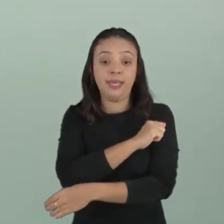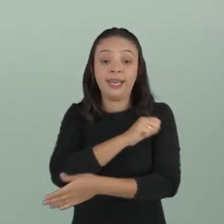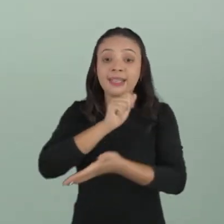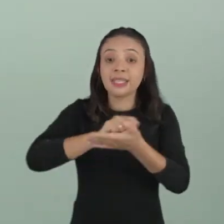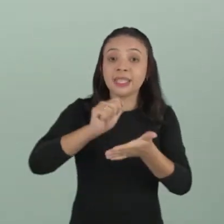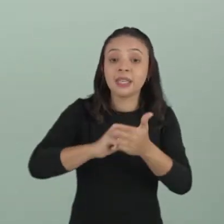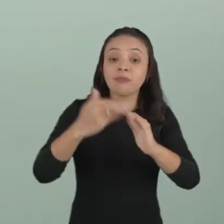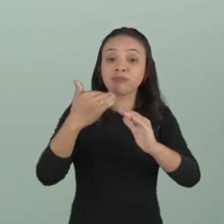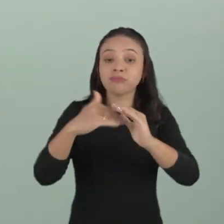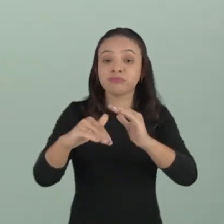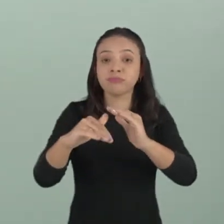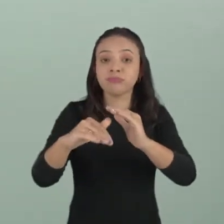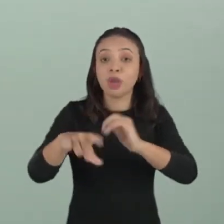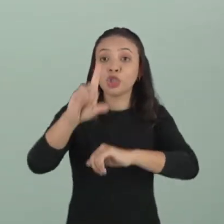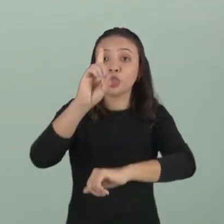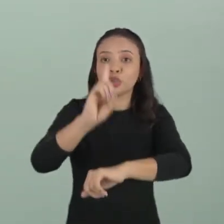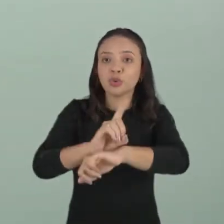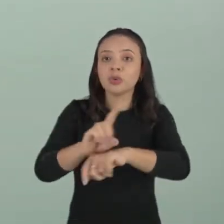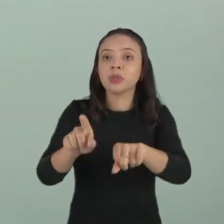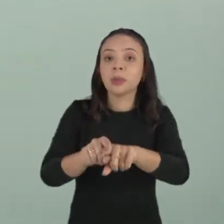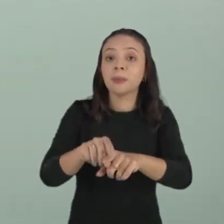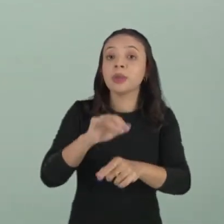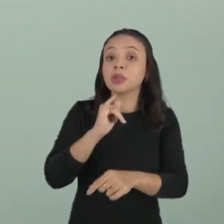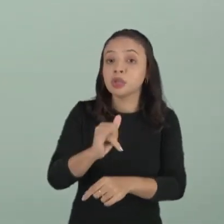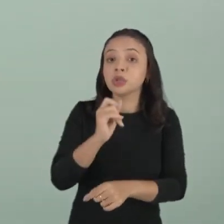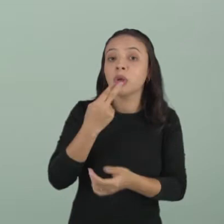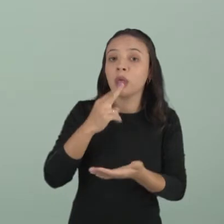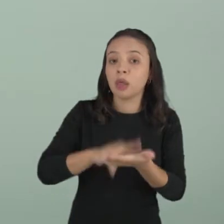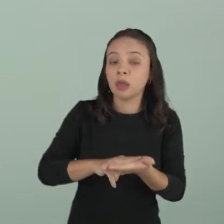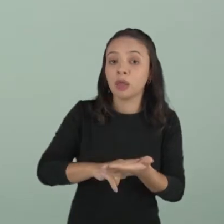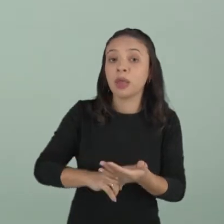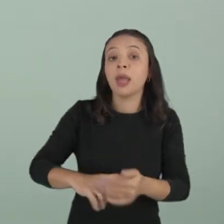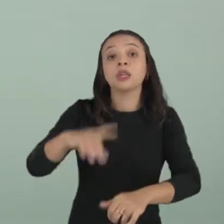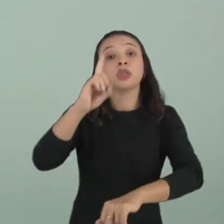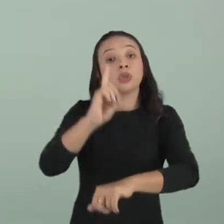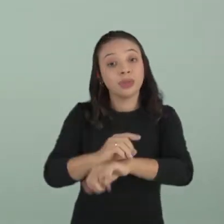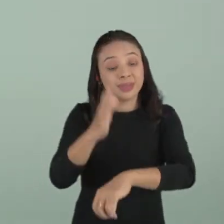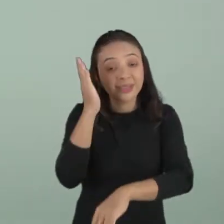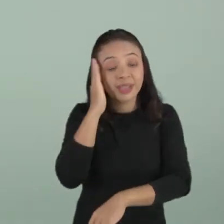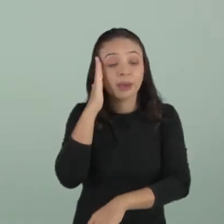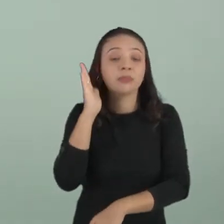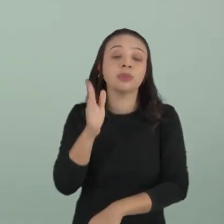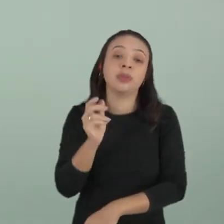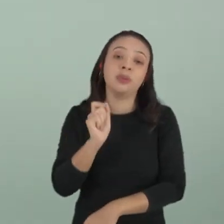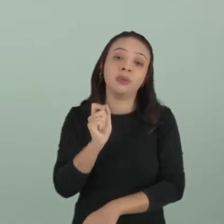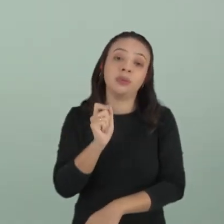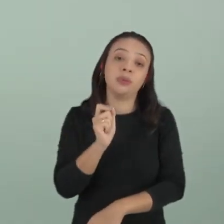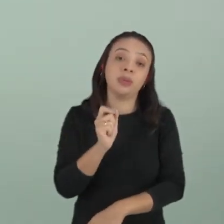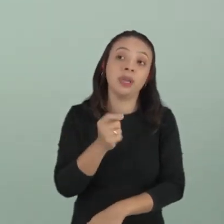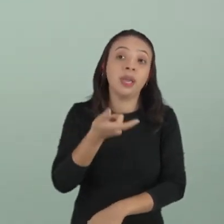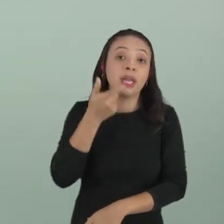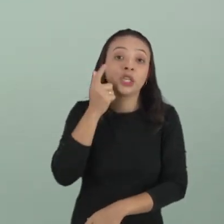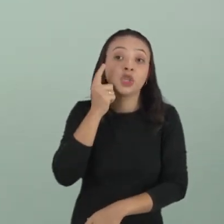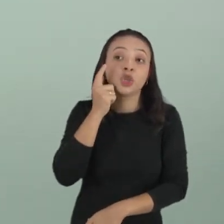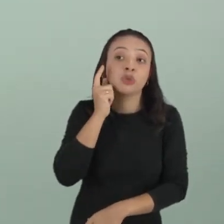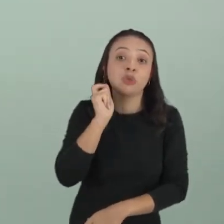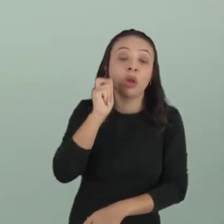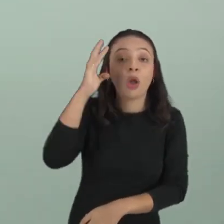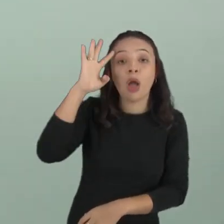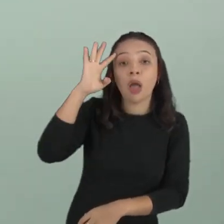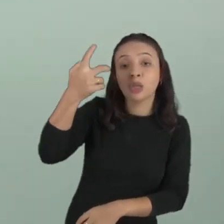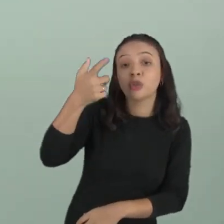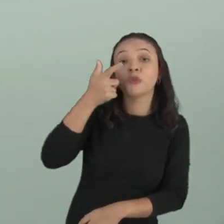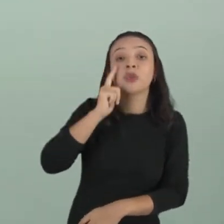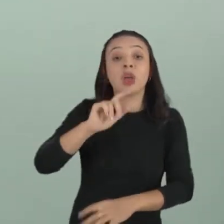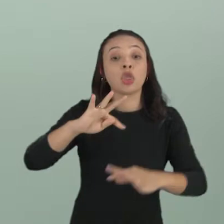para a diretora. E ela diz na carta que a diretora sabe que não é competência da diretora solucionar totalmente o problema